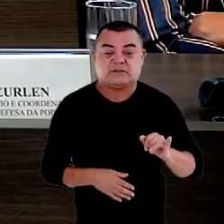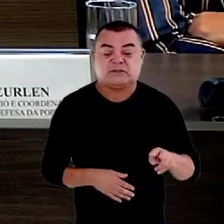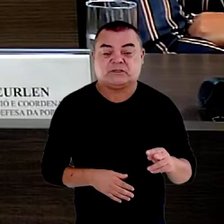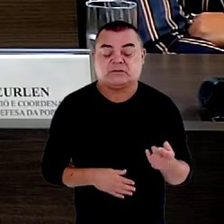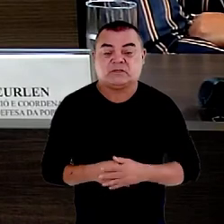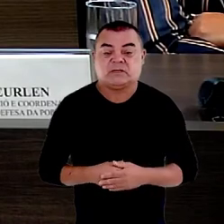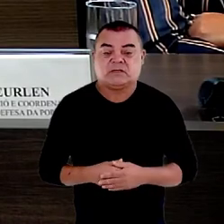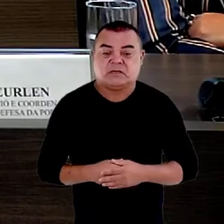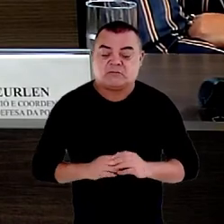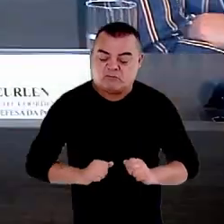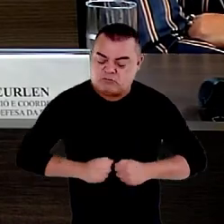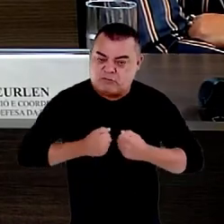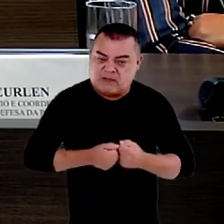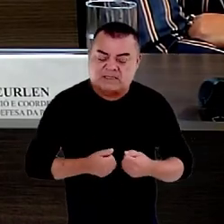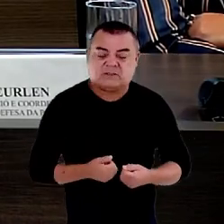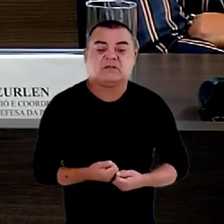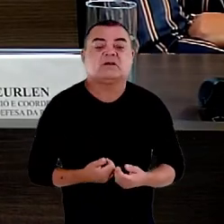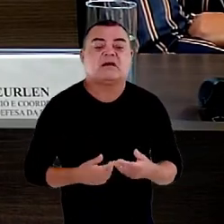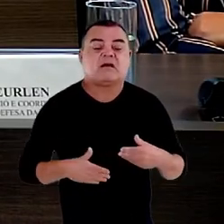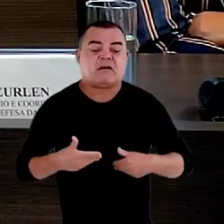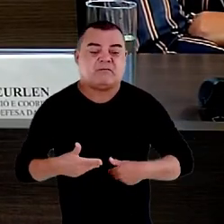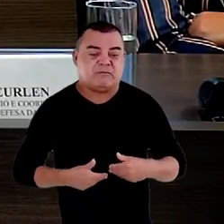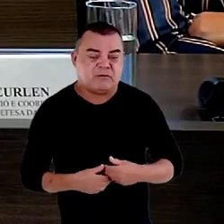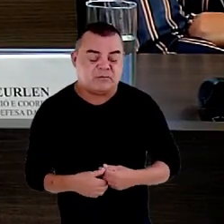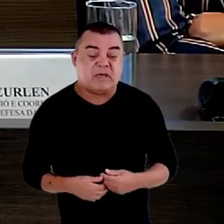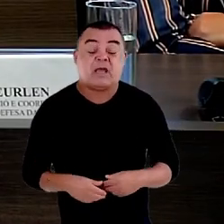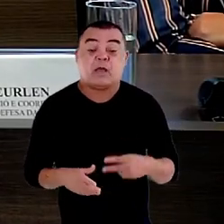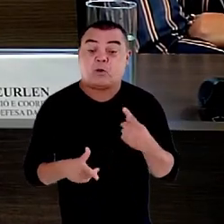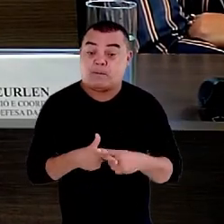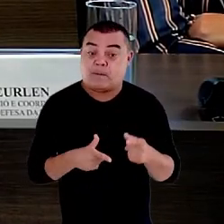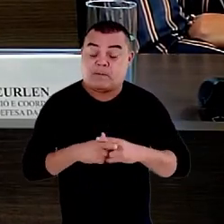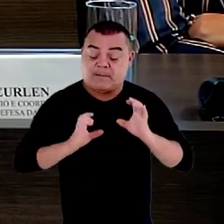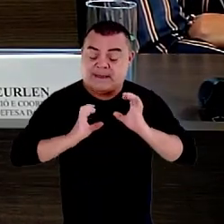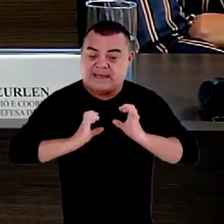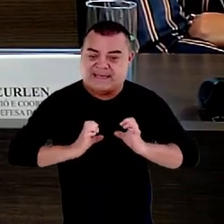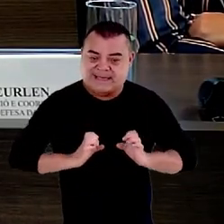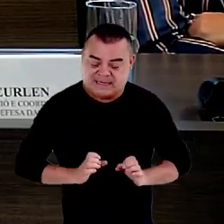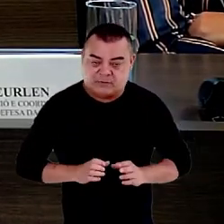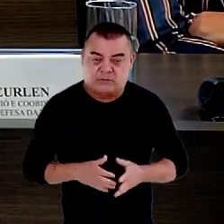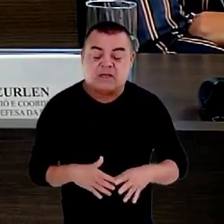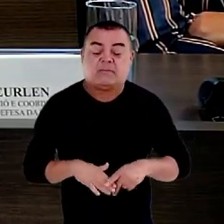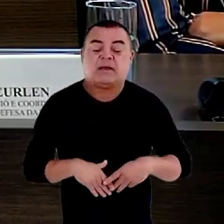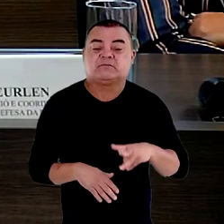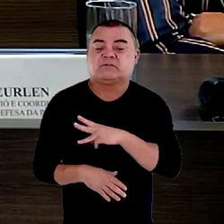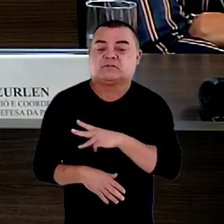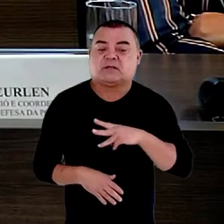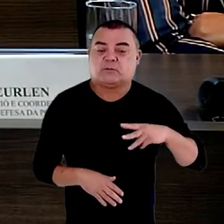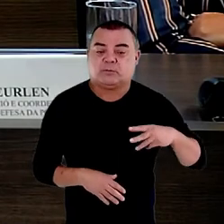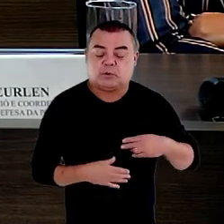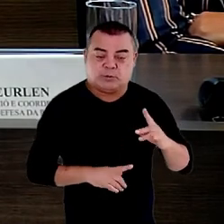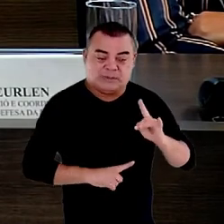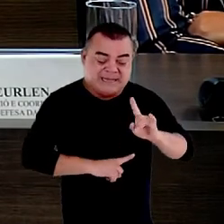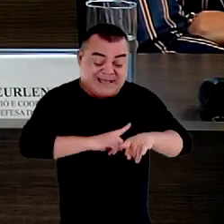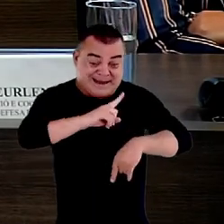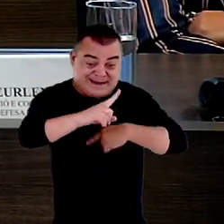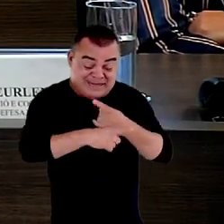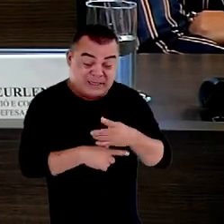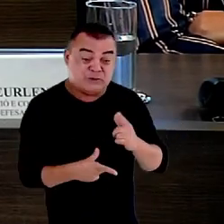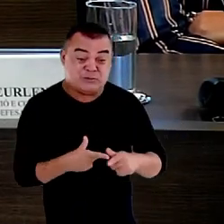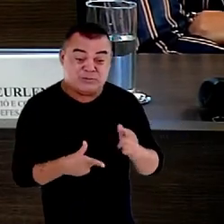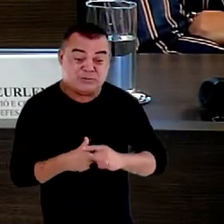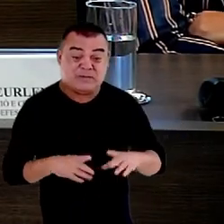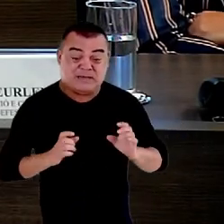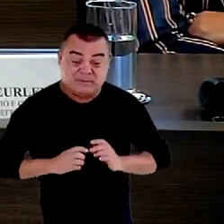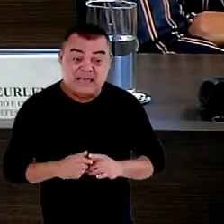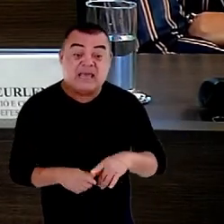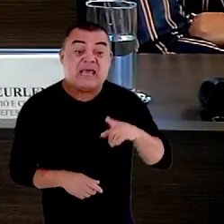combate à fome passa por um dilema ético é um problema ético mas para o Ministério Público para além de uma questão ética é